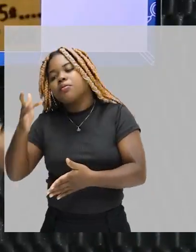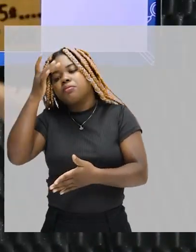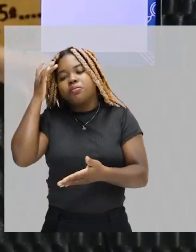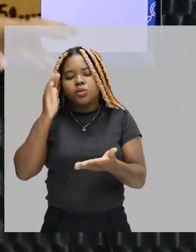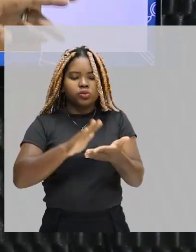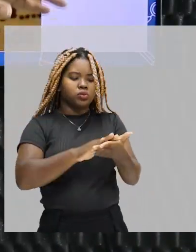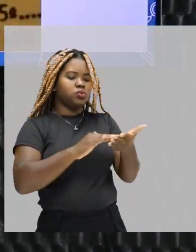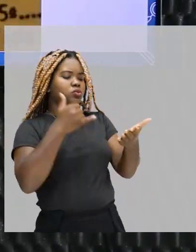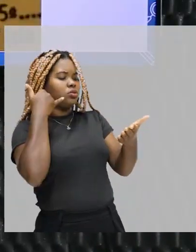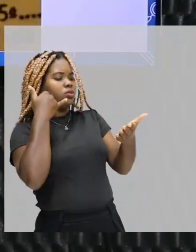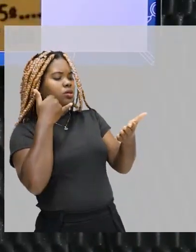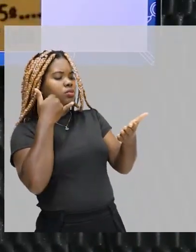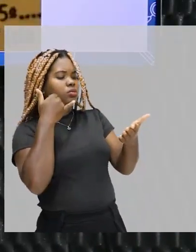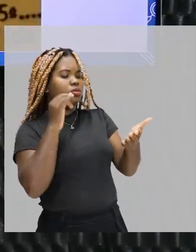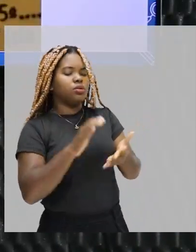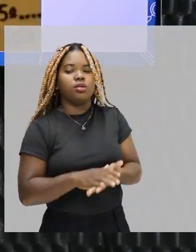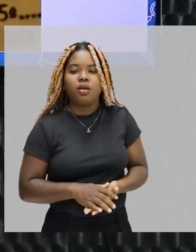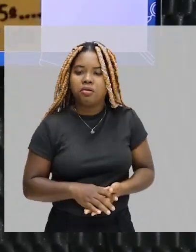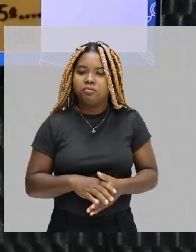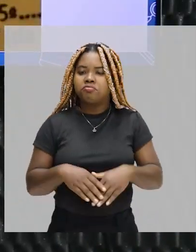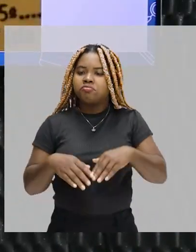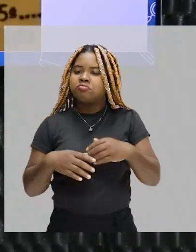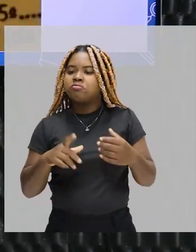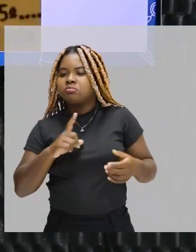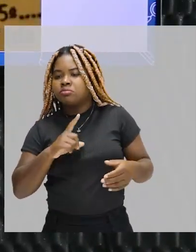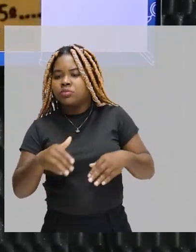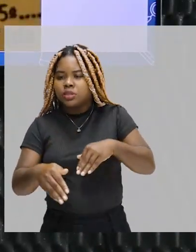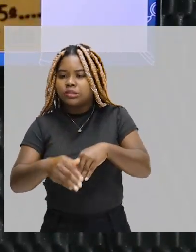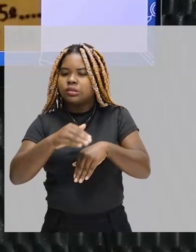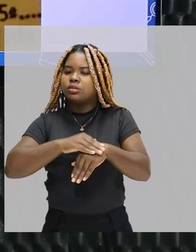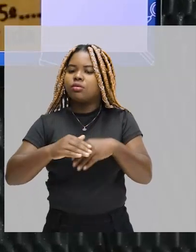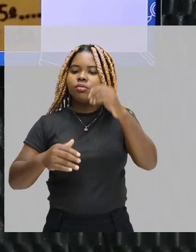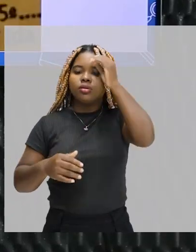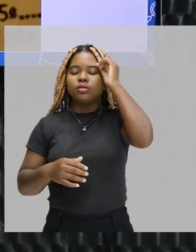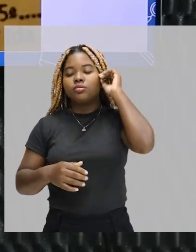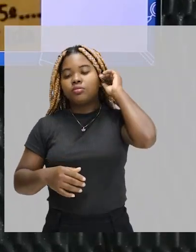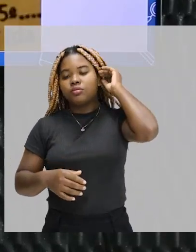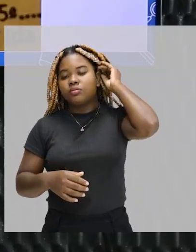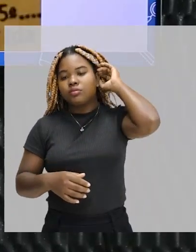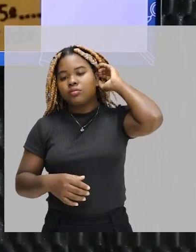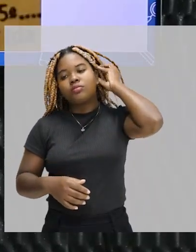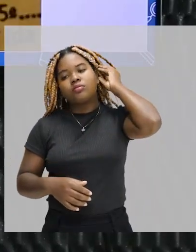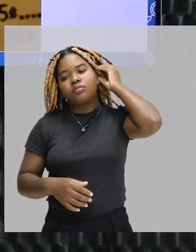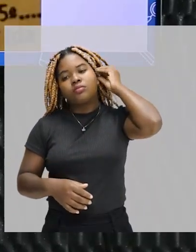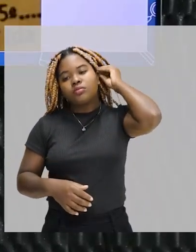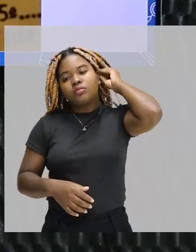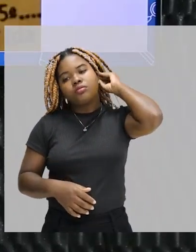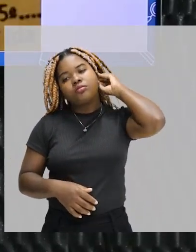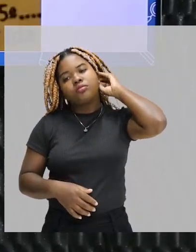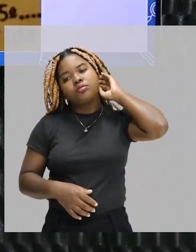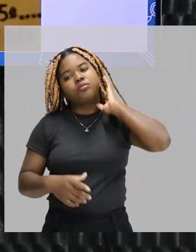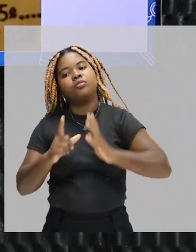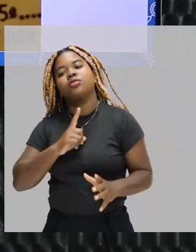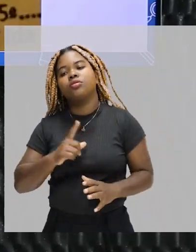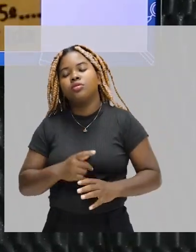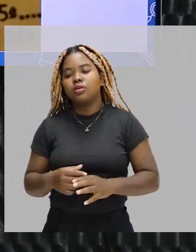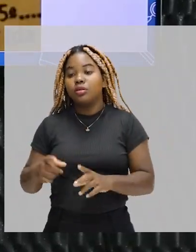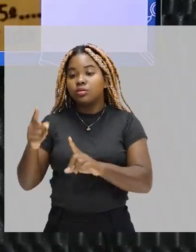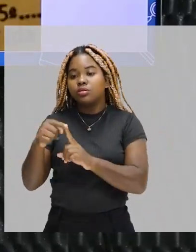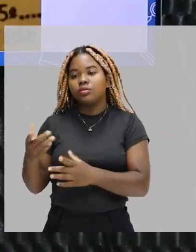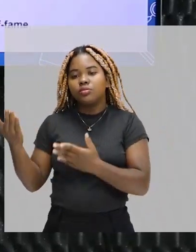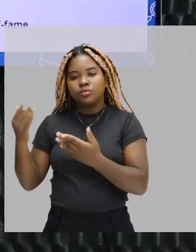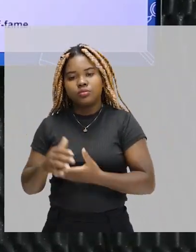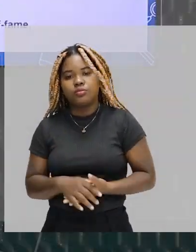pares de sapatos em primeiro plano e assim por diante. Ou alguém amarrando alguma coisa, porque aquilo ali é